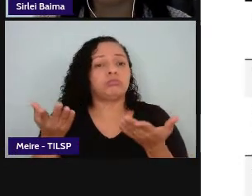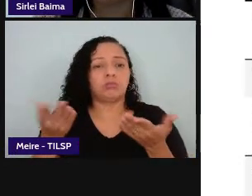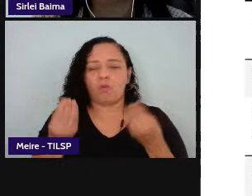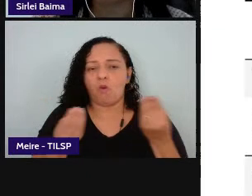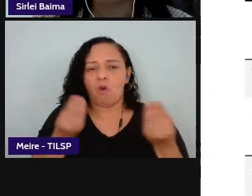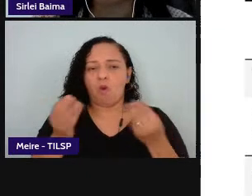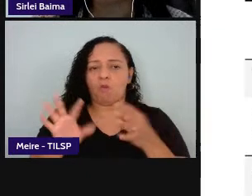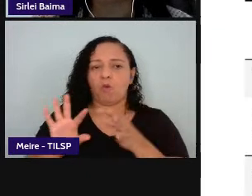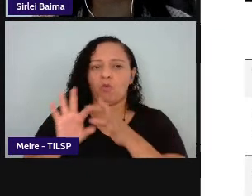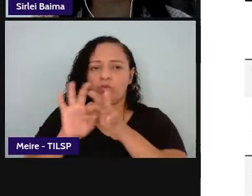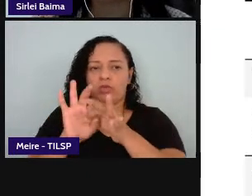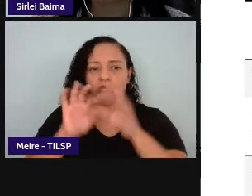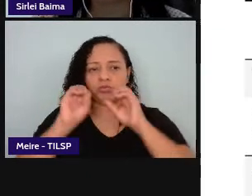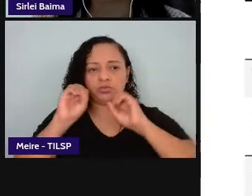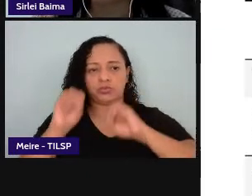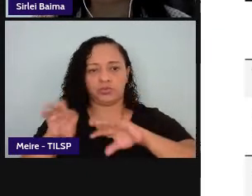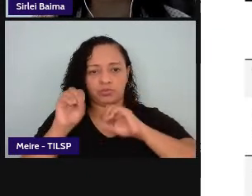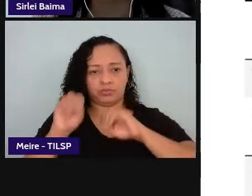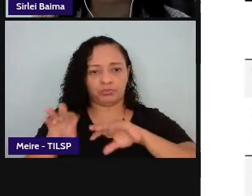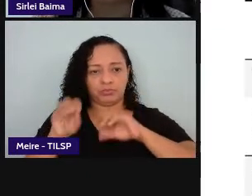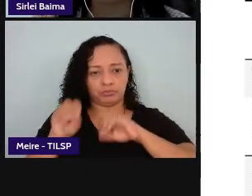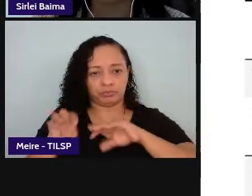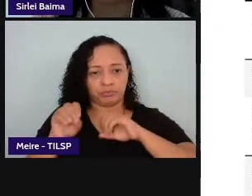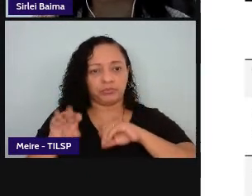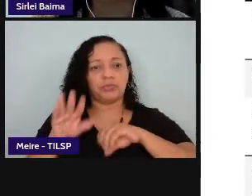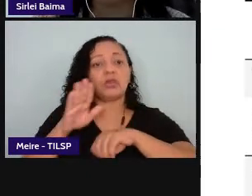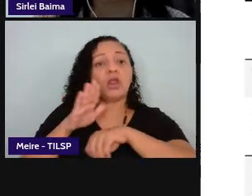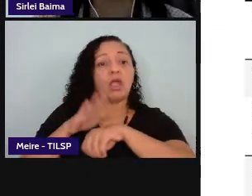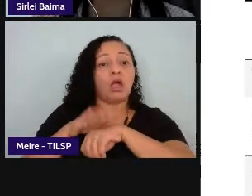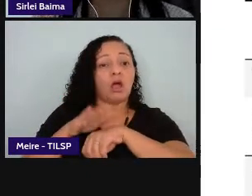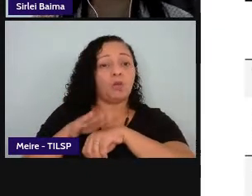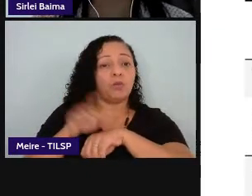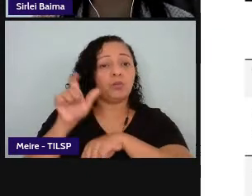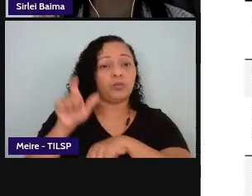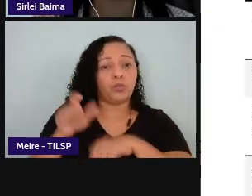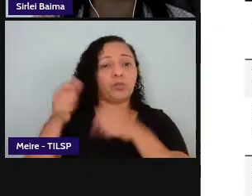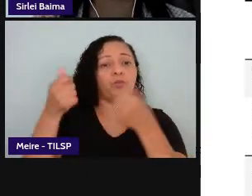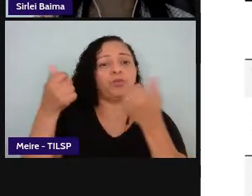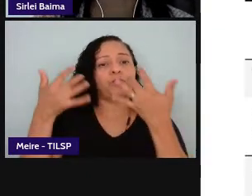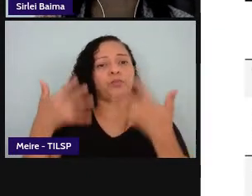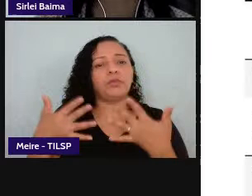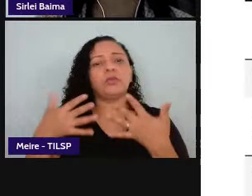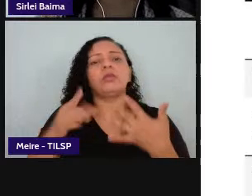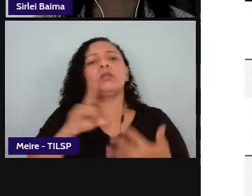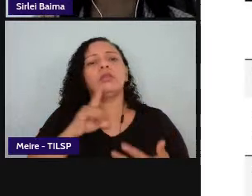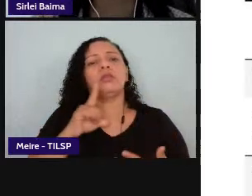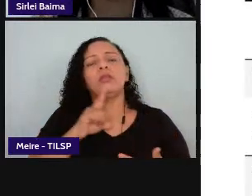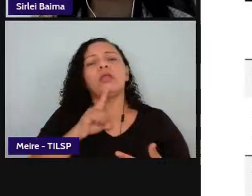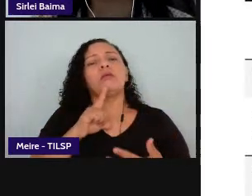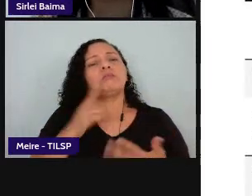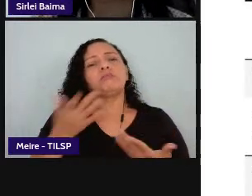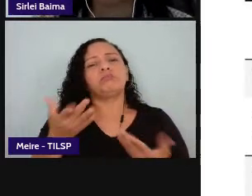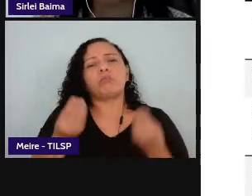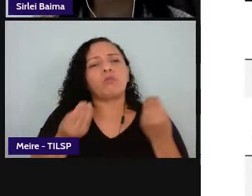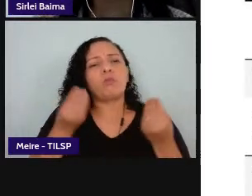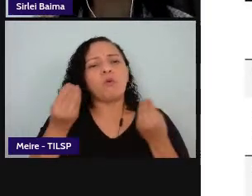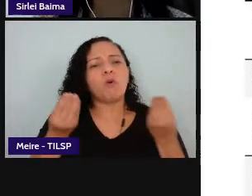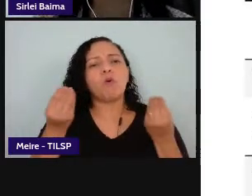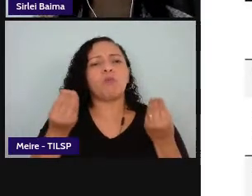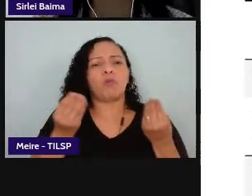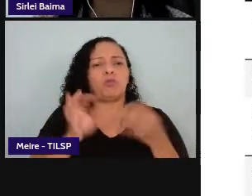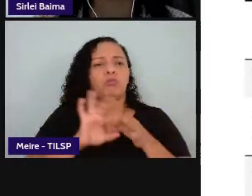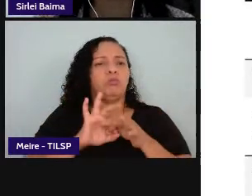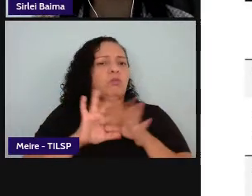ensino então o link ele vai nos dizer que as capacidades de criação principalmente de ser um sujeito autor